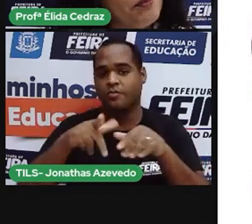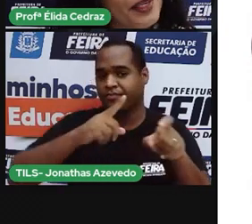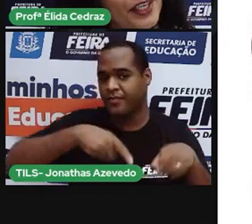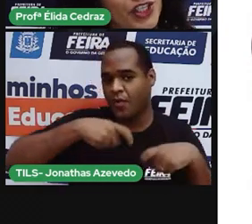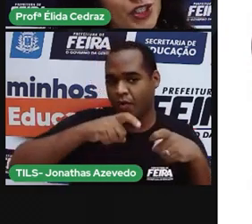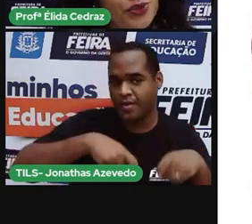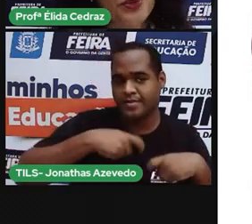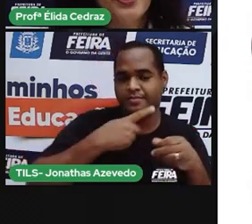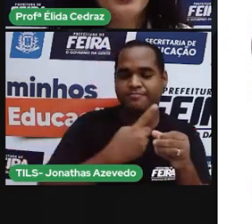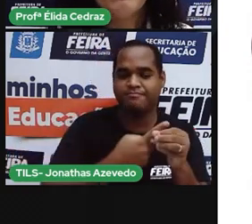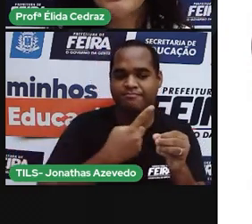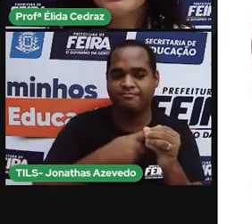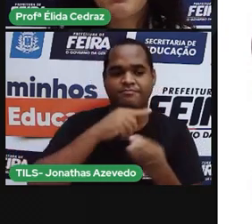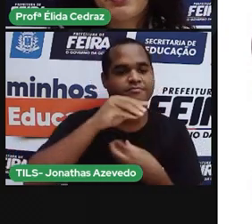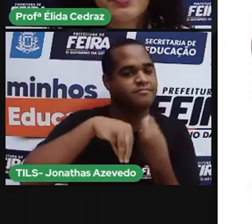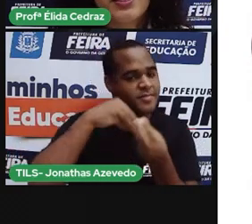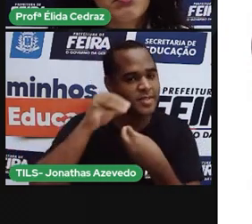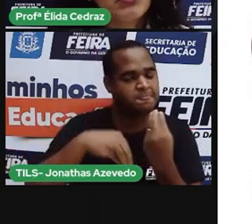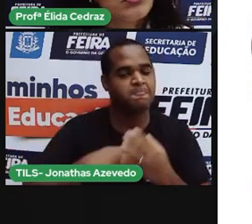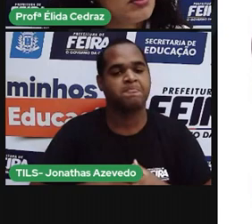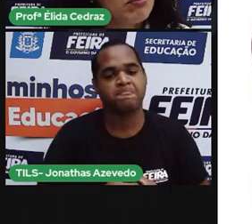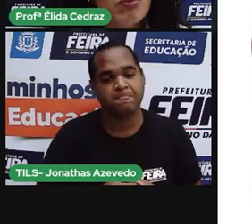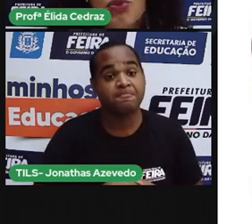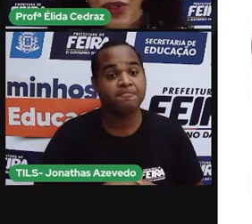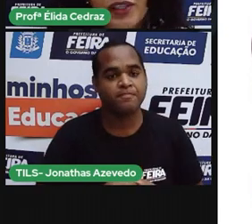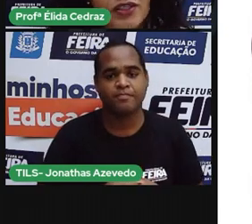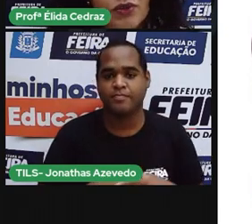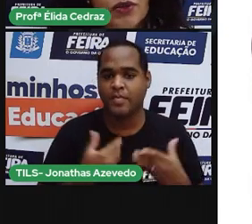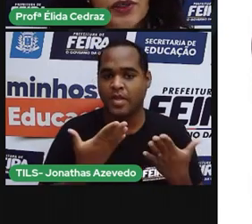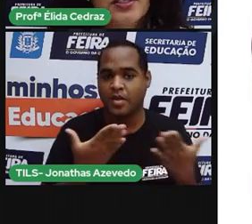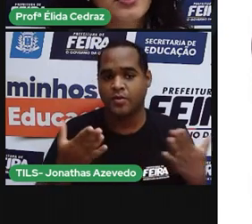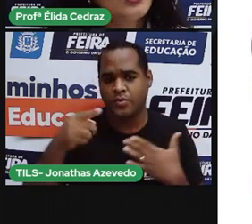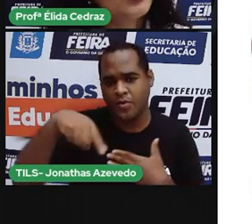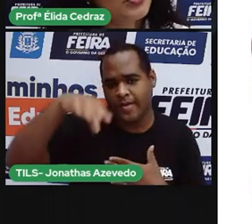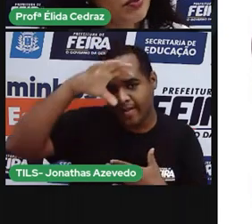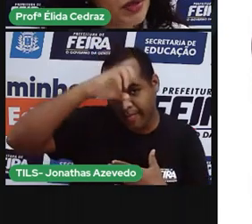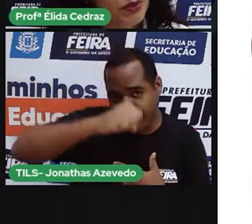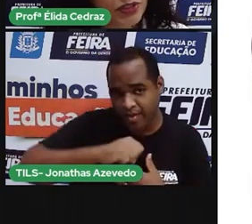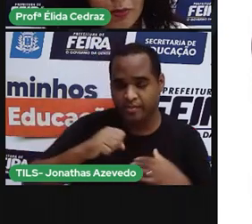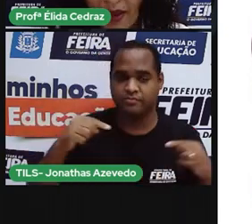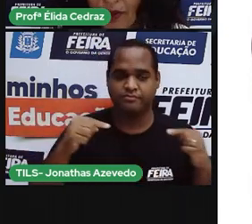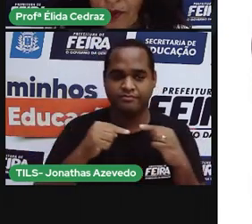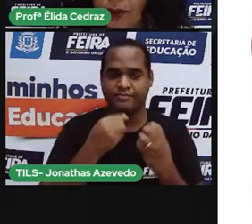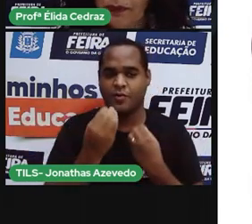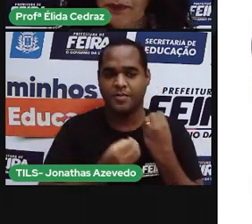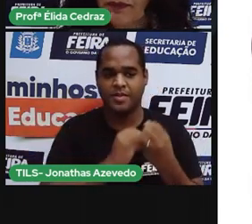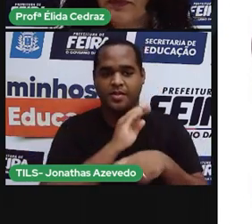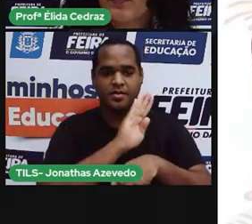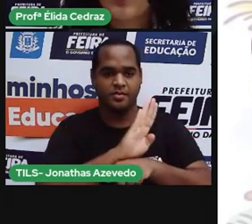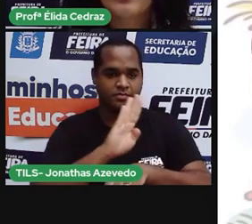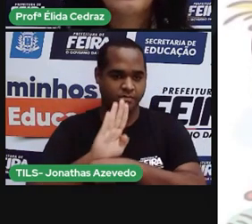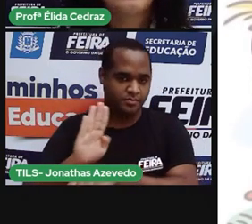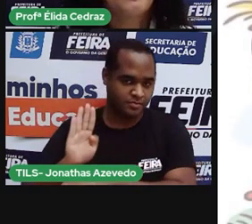bairro misto. Nós aprendemos muitas coisas sobre os bairros.